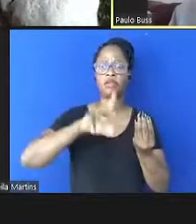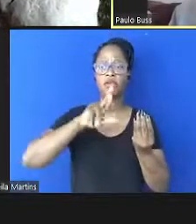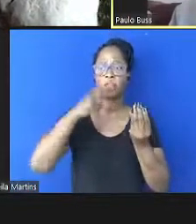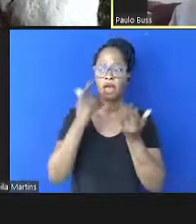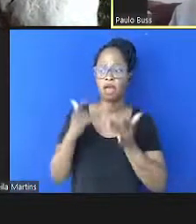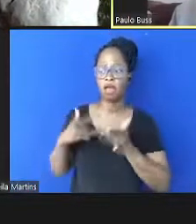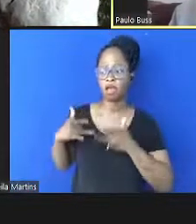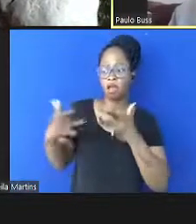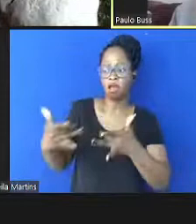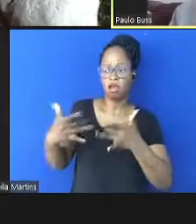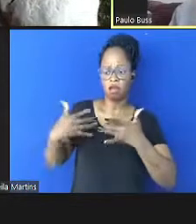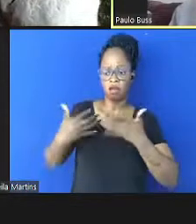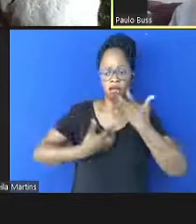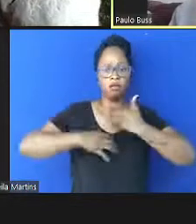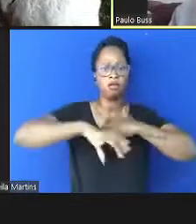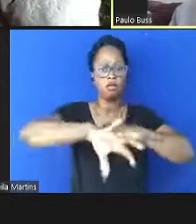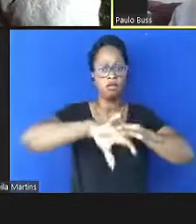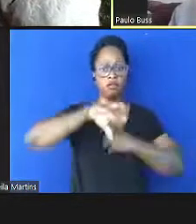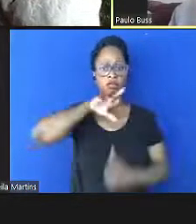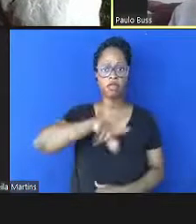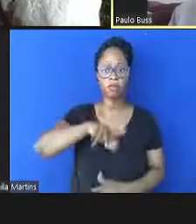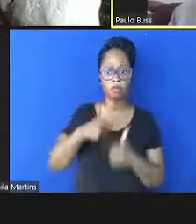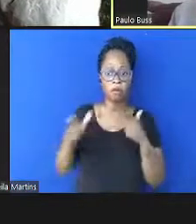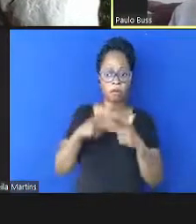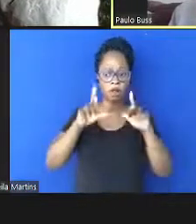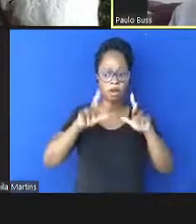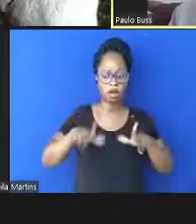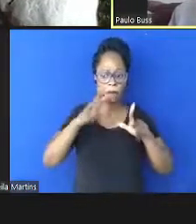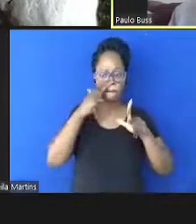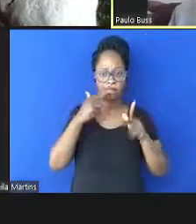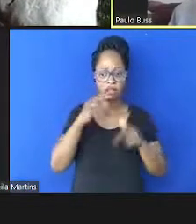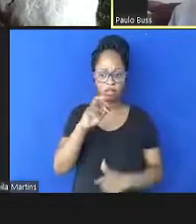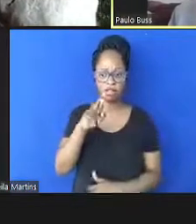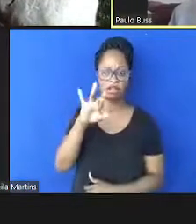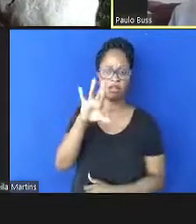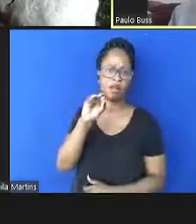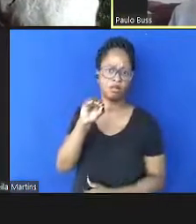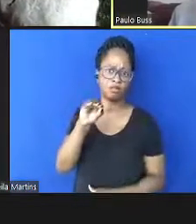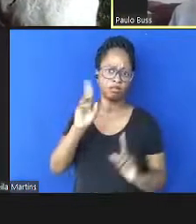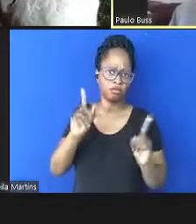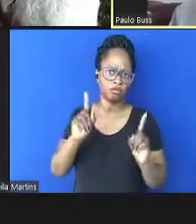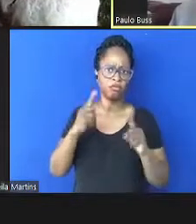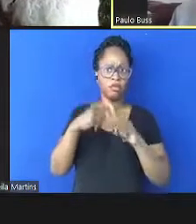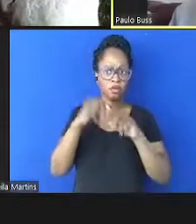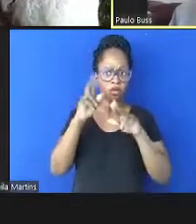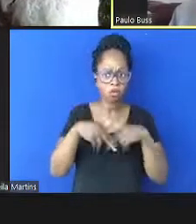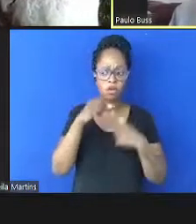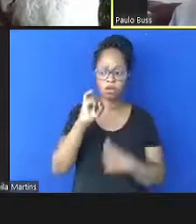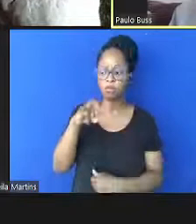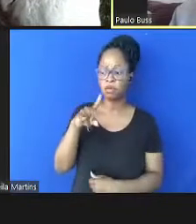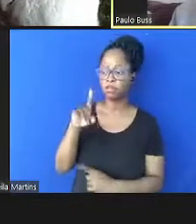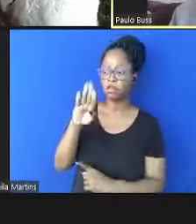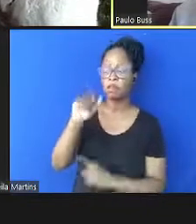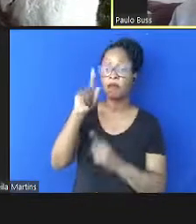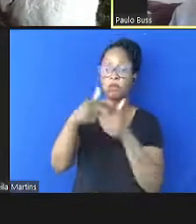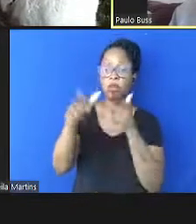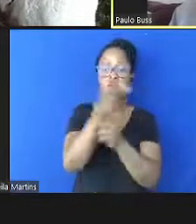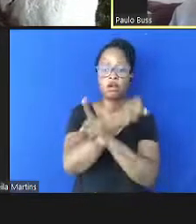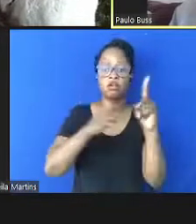não é solidária no enfrentamento de um problema que não é sanitário, por isso é uma sindemia, é um problema social,